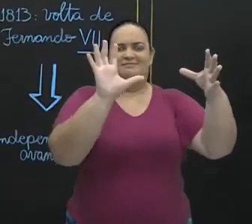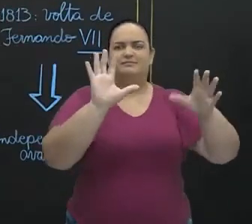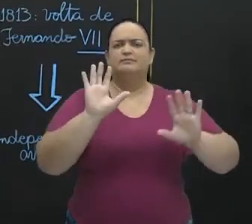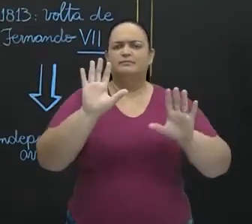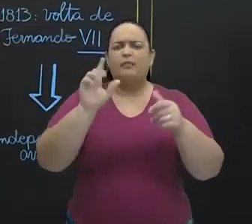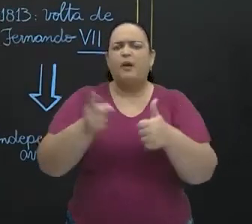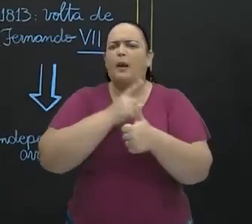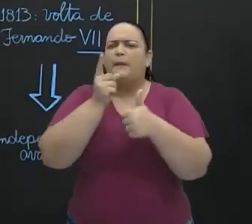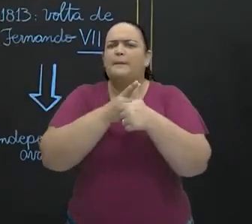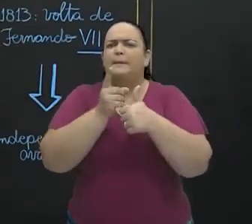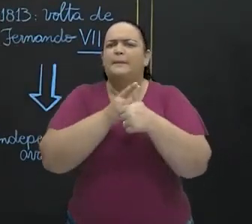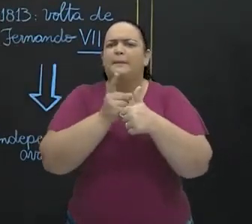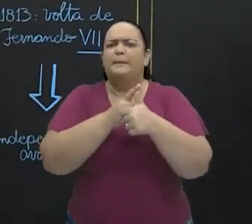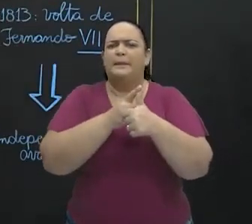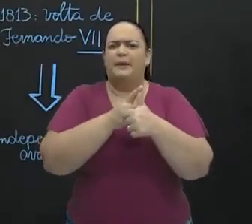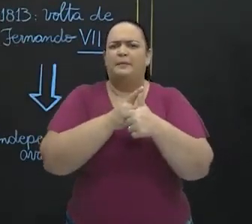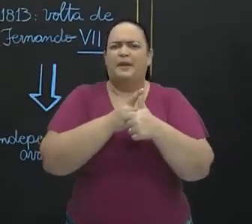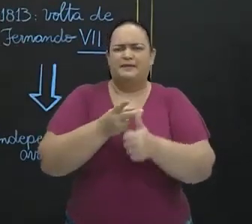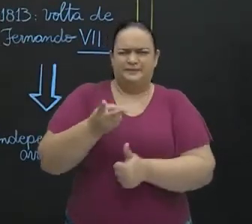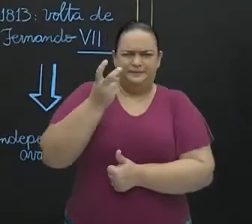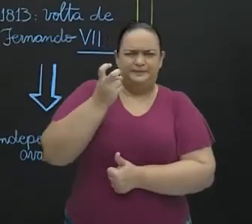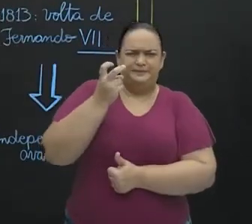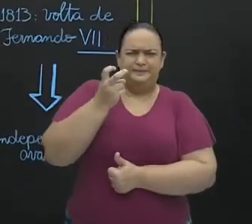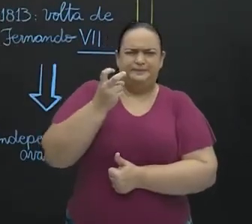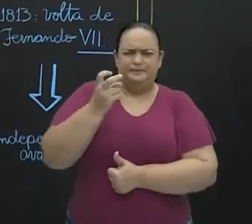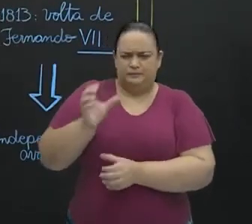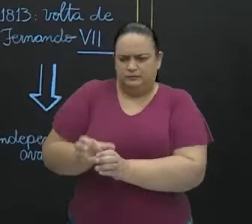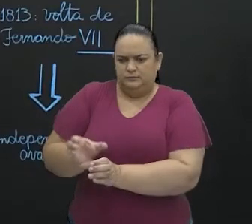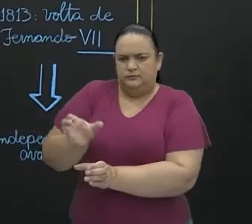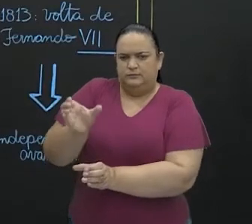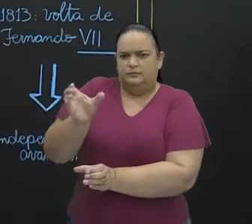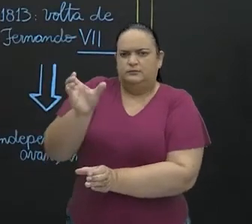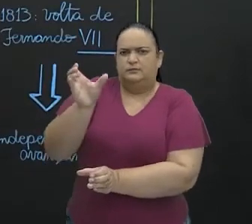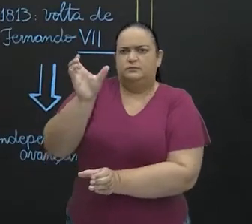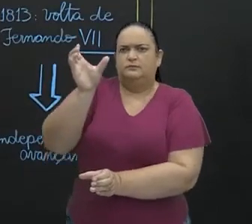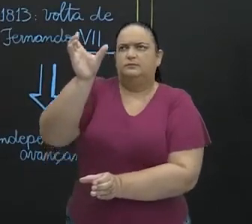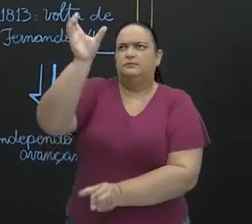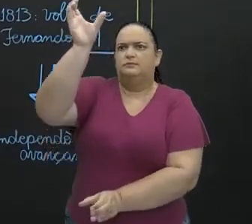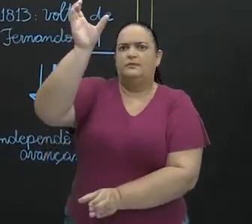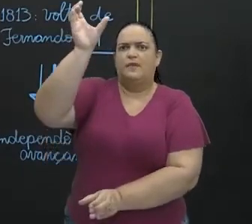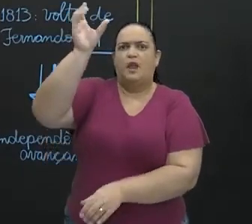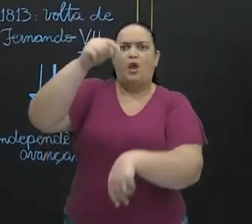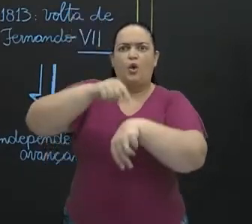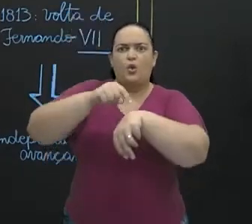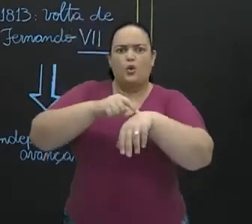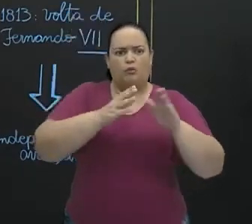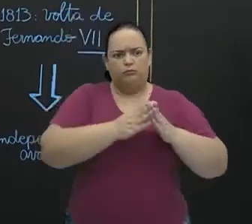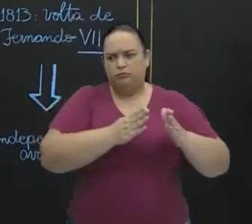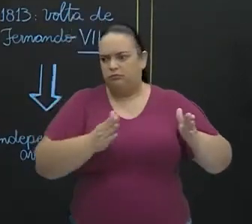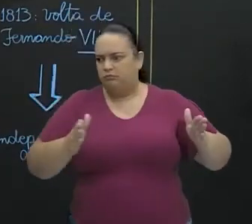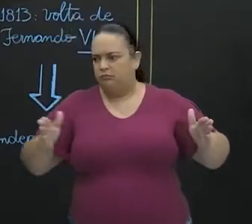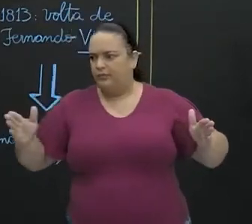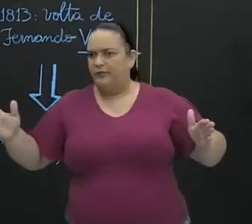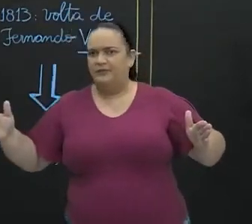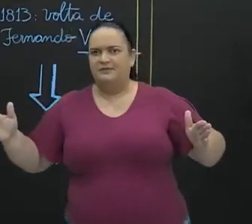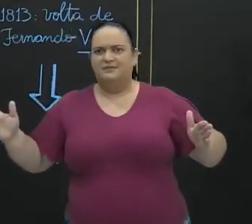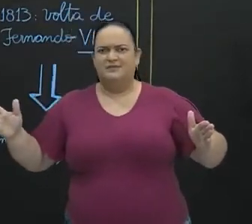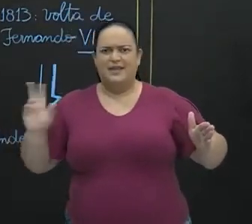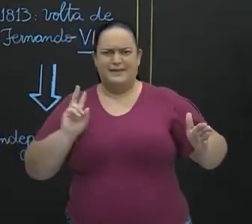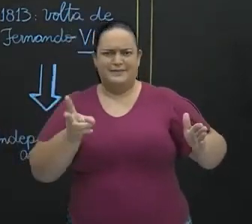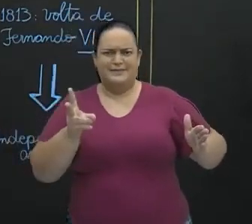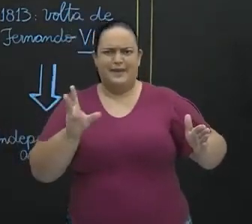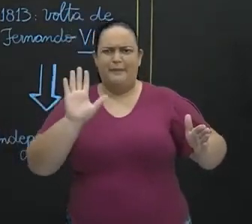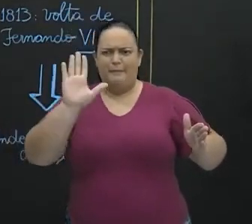fazer é observar aqui mais de perto essa linha do tempo. Nota que normalmente a linha do tempo a gente faz mais assim deitado,